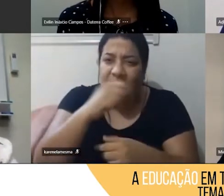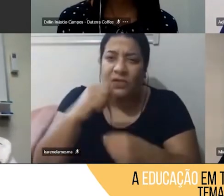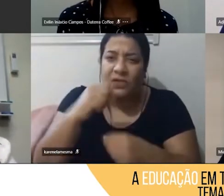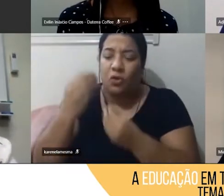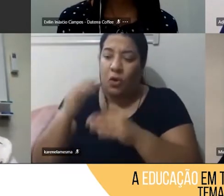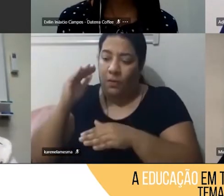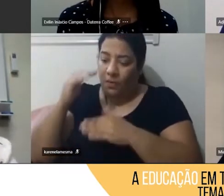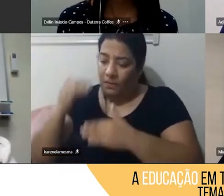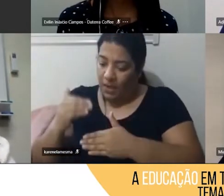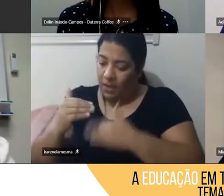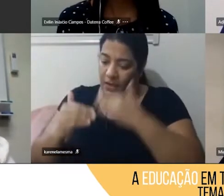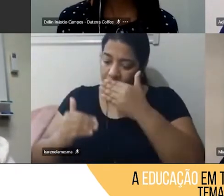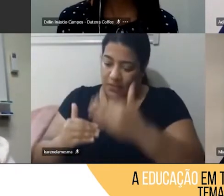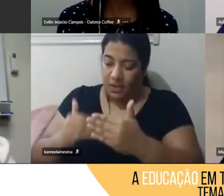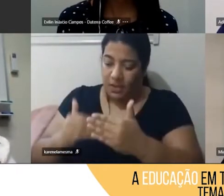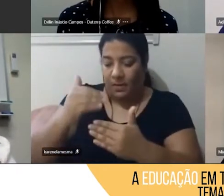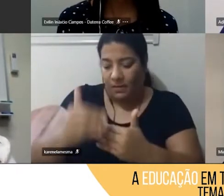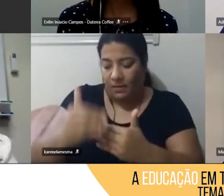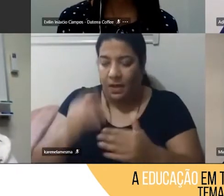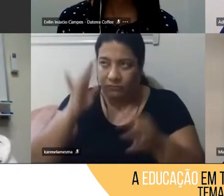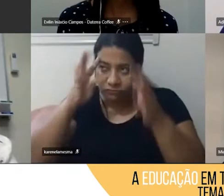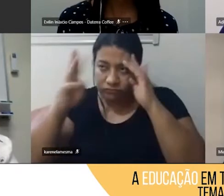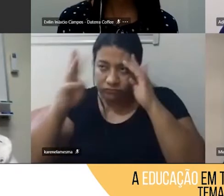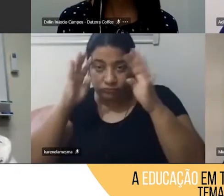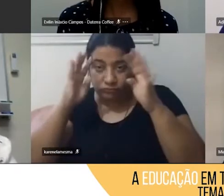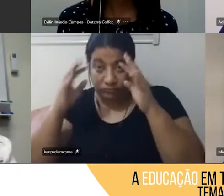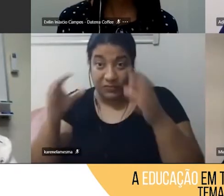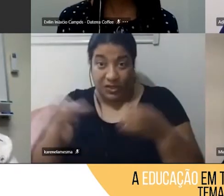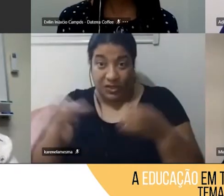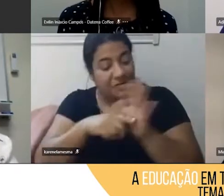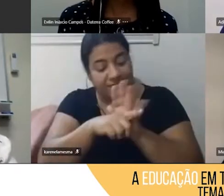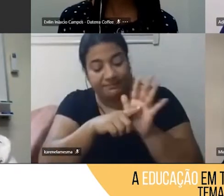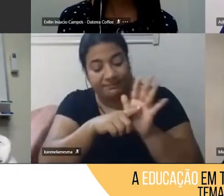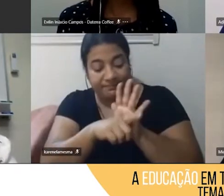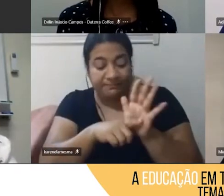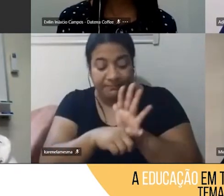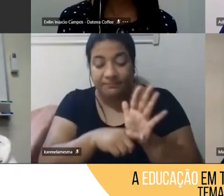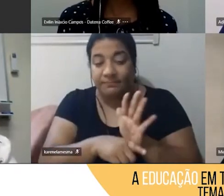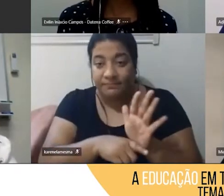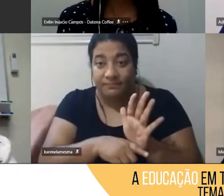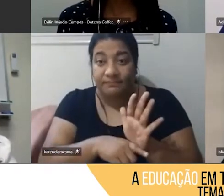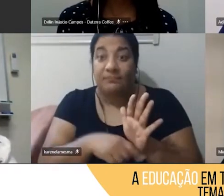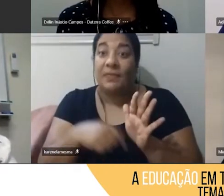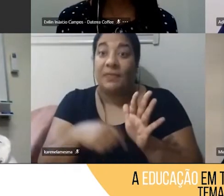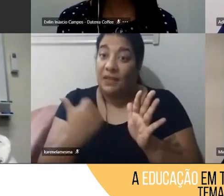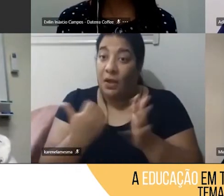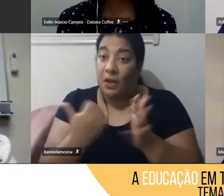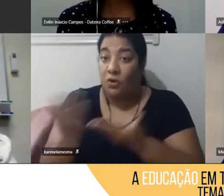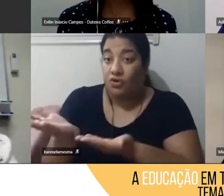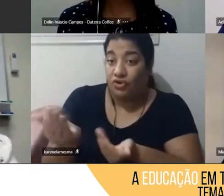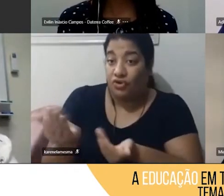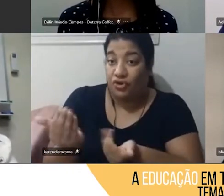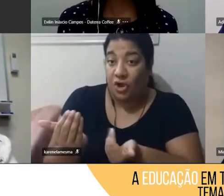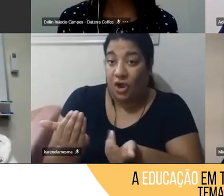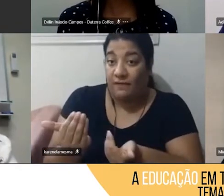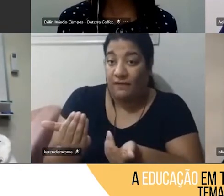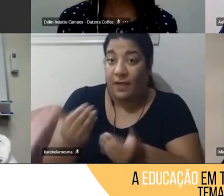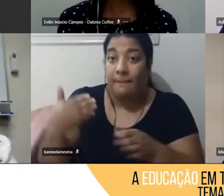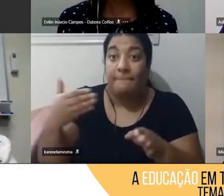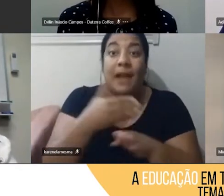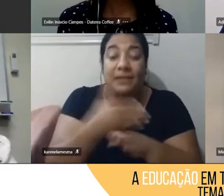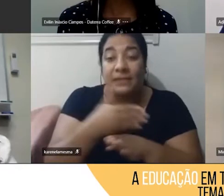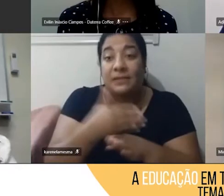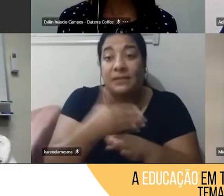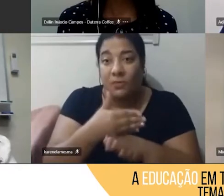uma ferramenta e eles foram pesquisar, né, e essa participação do jovem é que faz com que ele